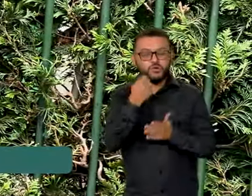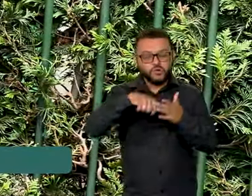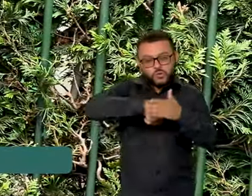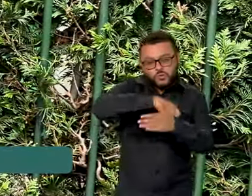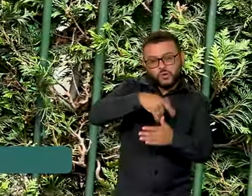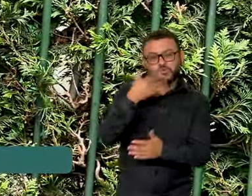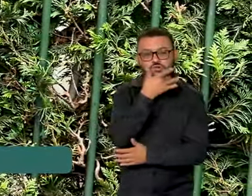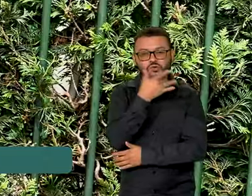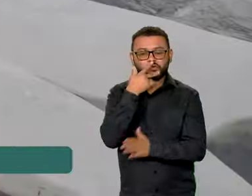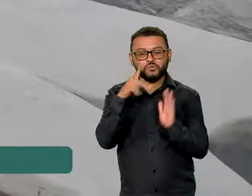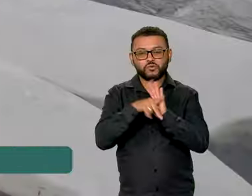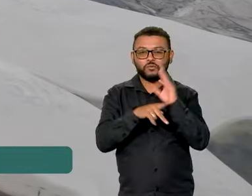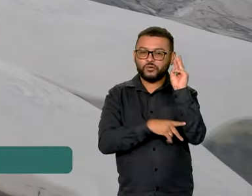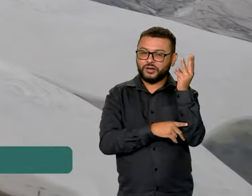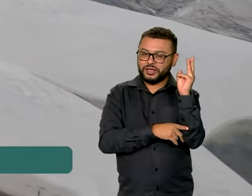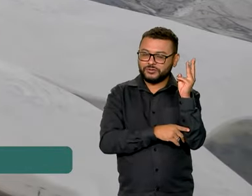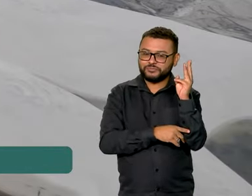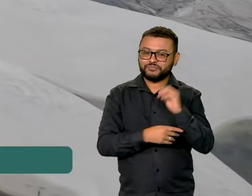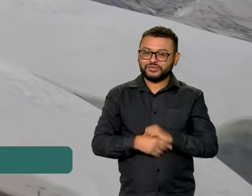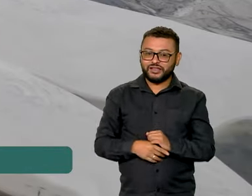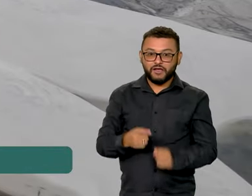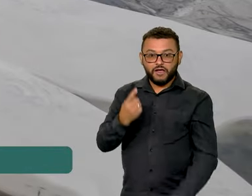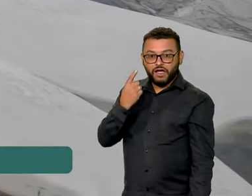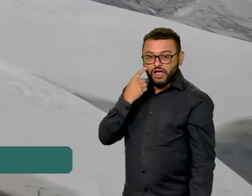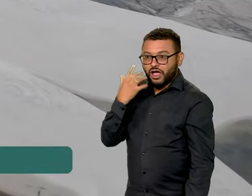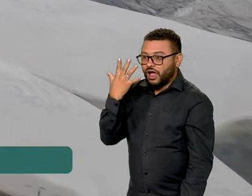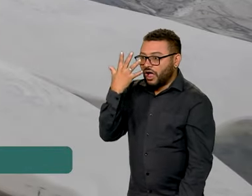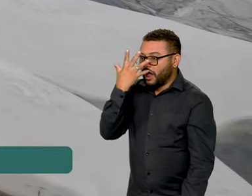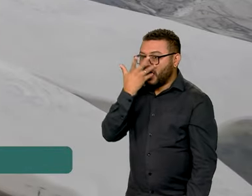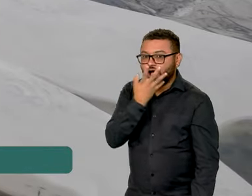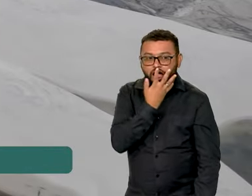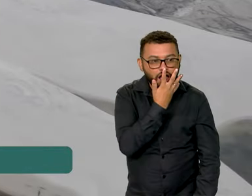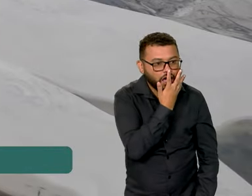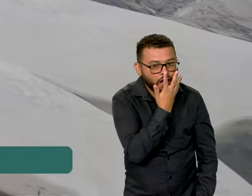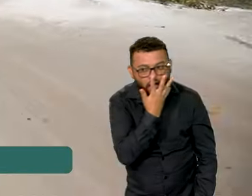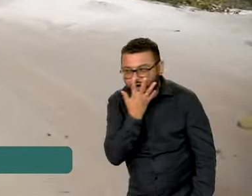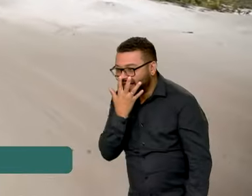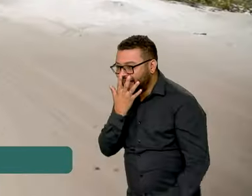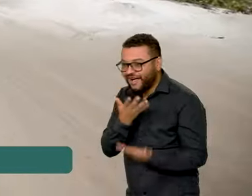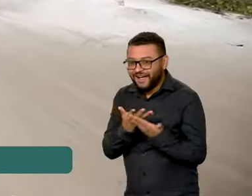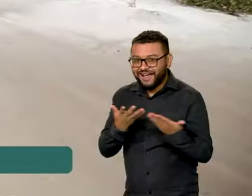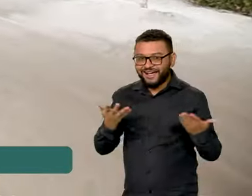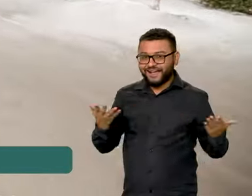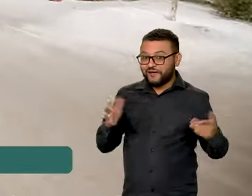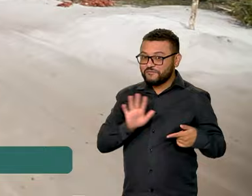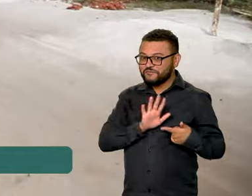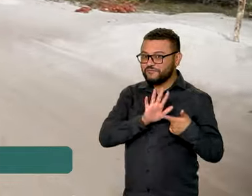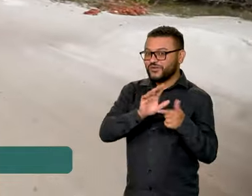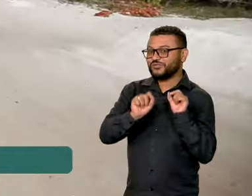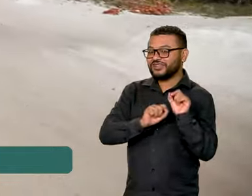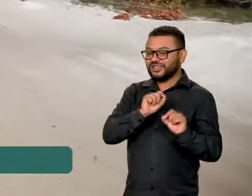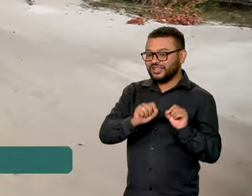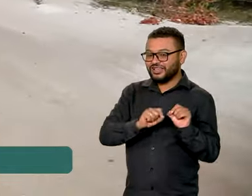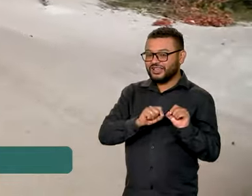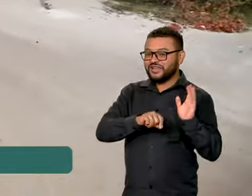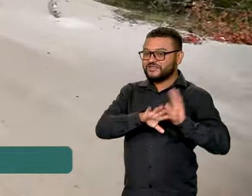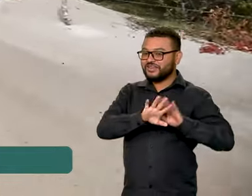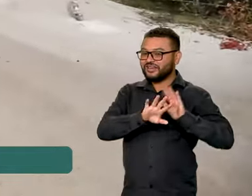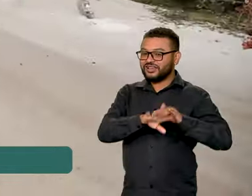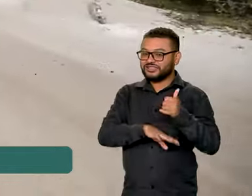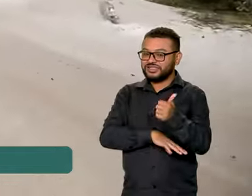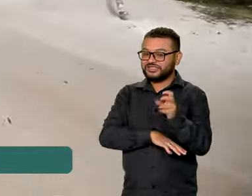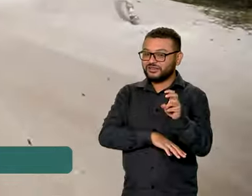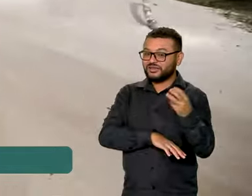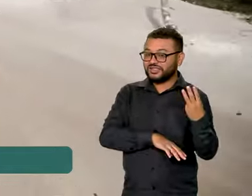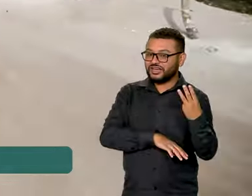hospitalidade do povo maranhense. E a beleza estonteante desse parque também guarda cerca de 133